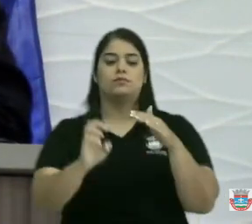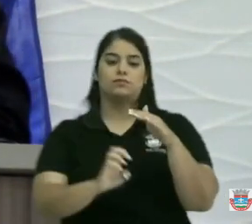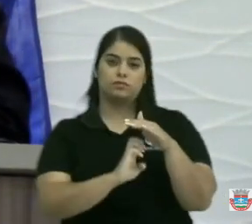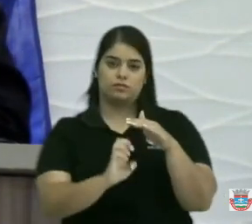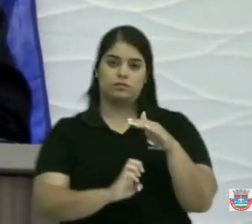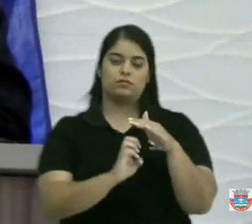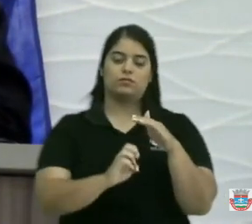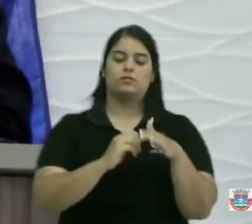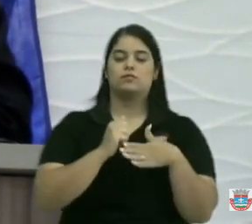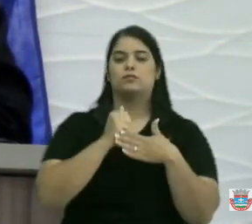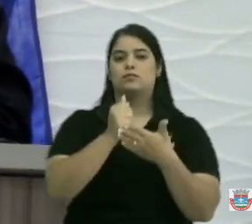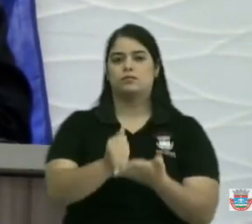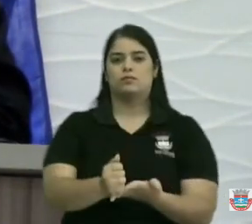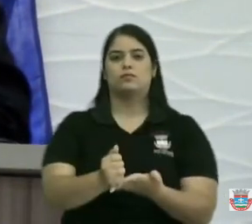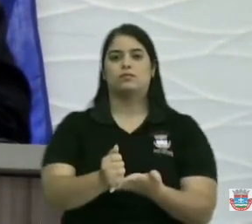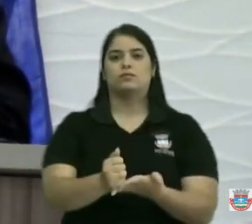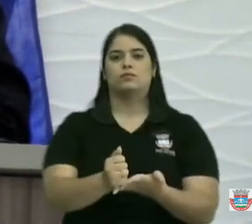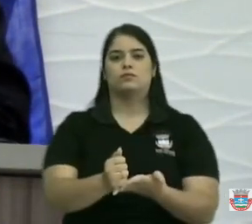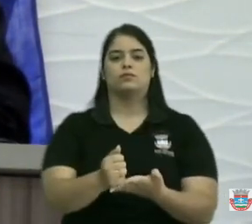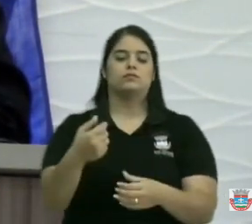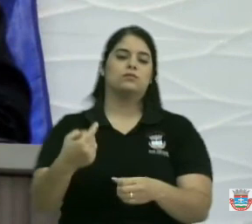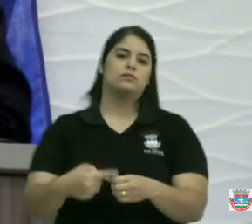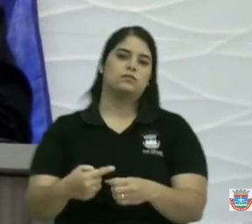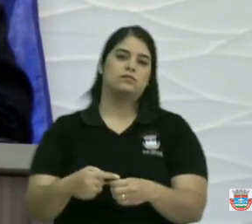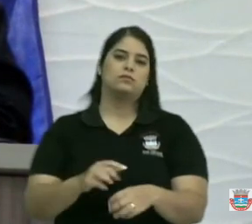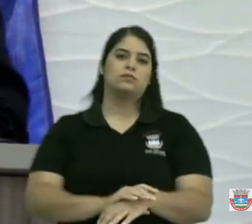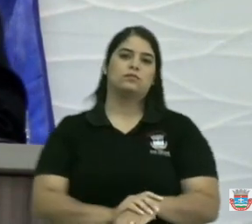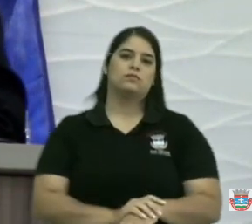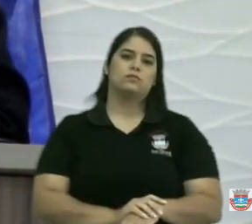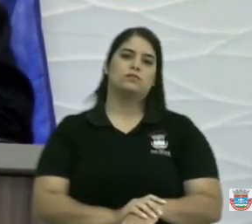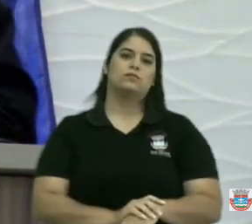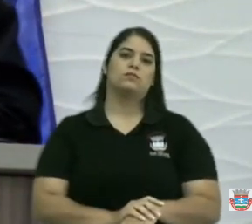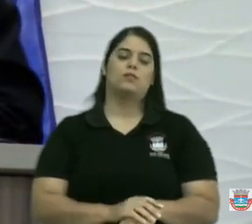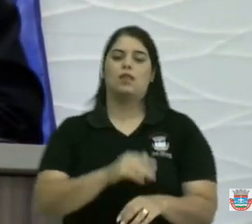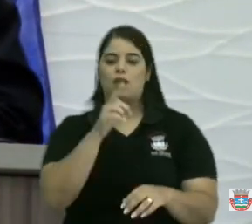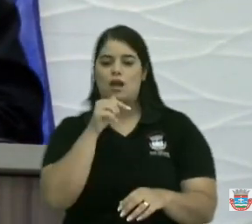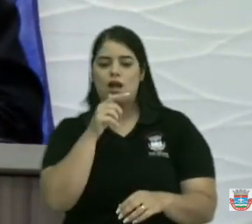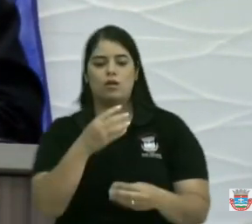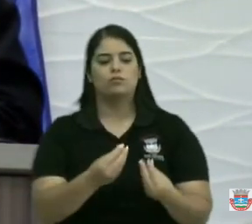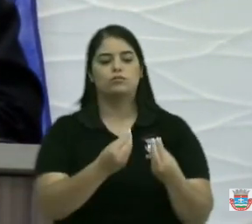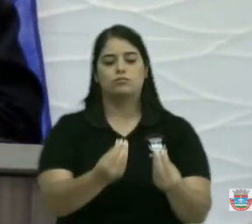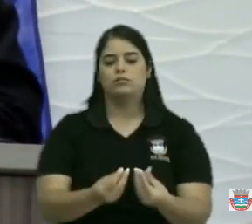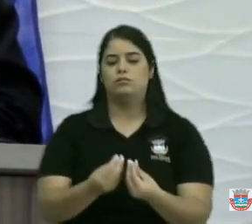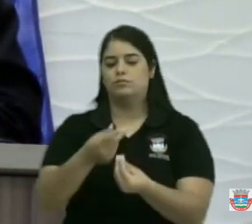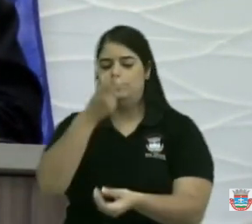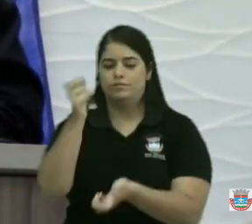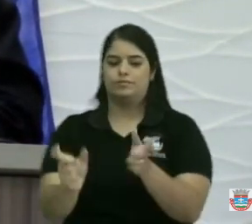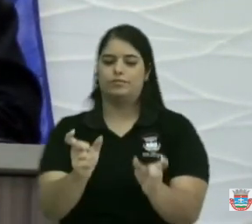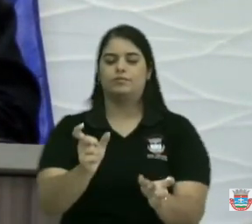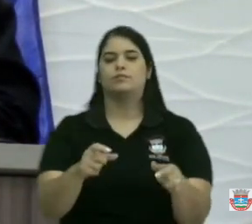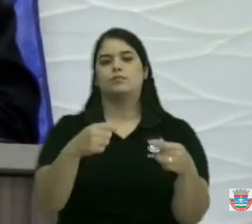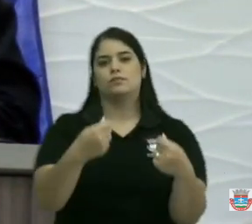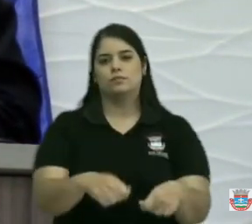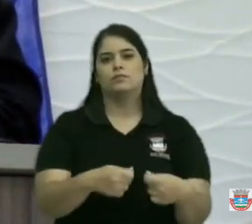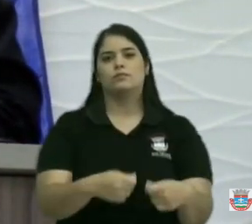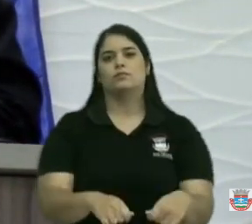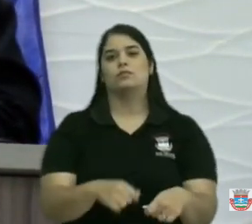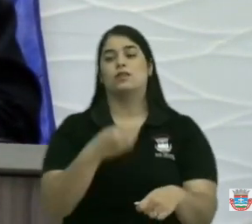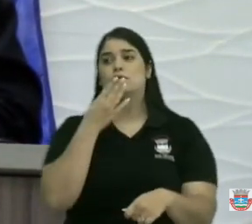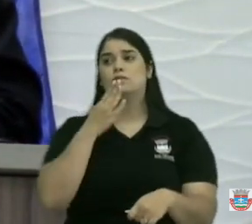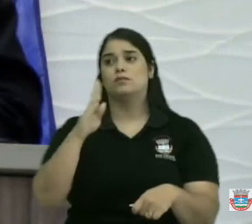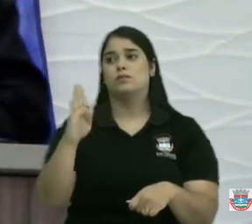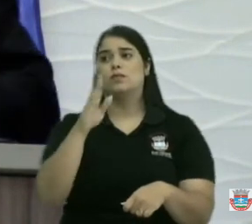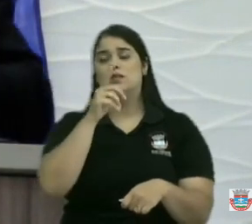que ajuda o município a levar água para as pessoas que mais precisavam principalmente a água de